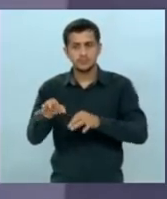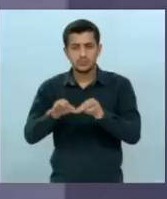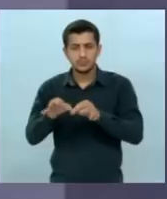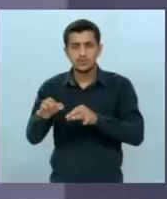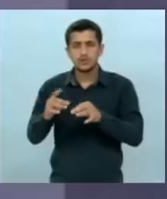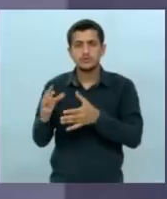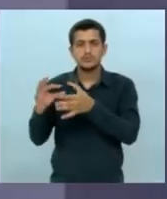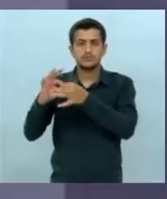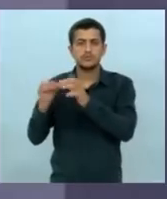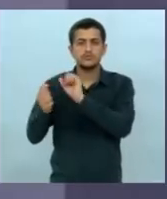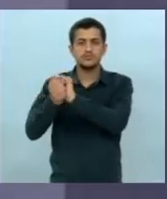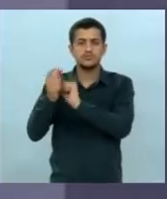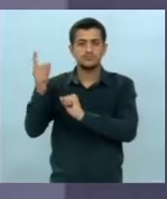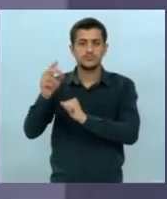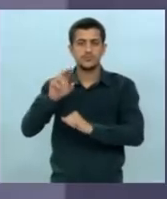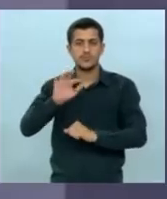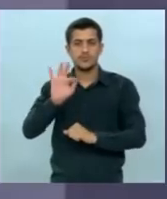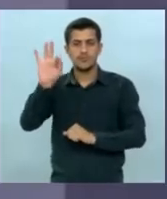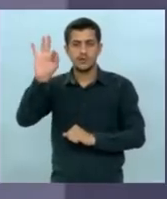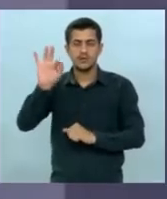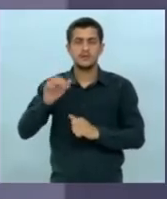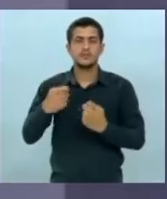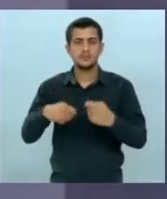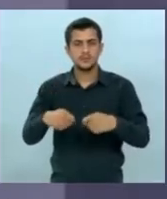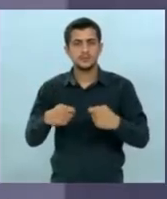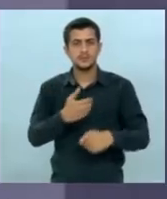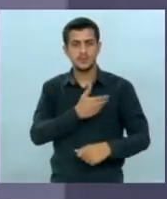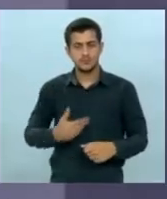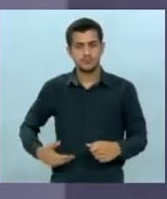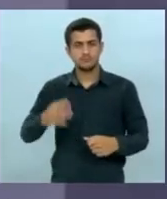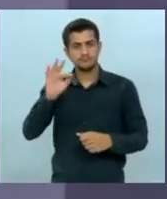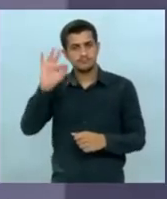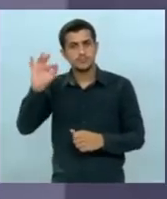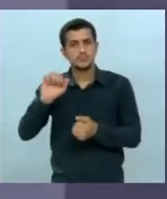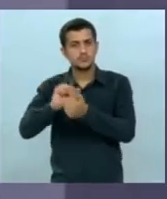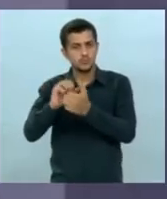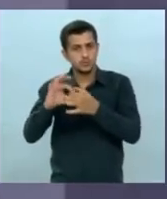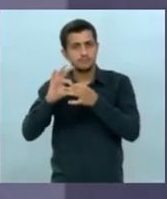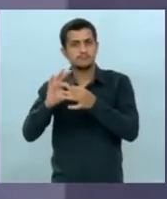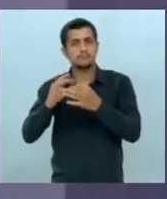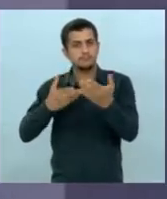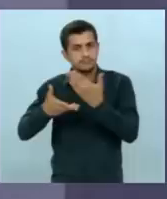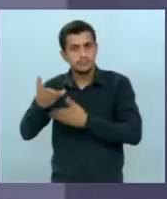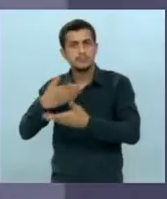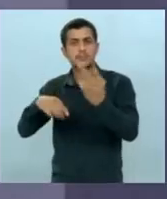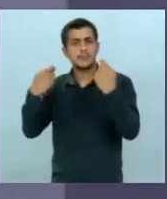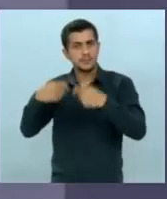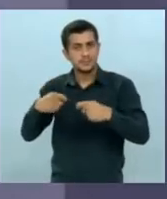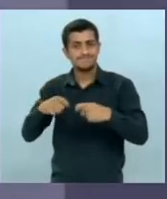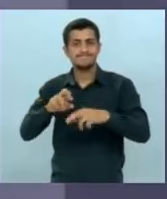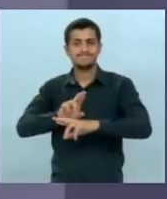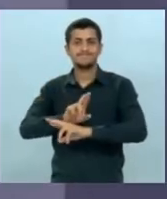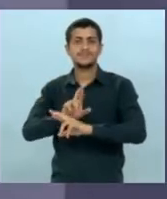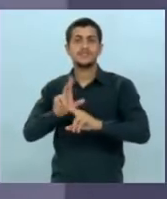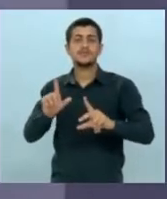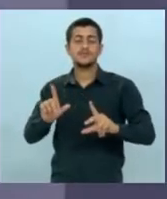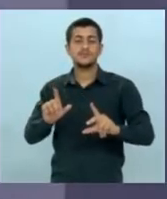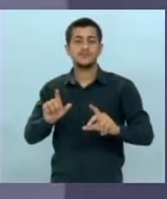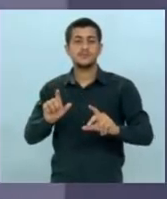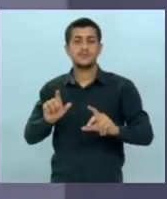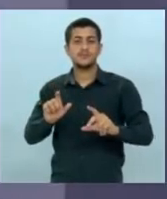com a União Federal não tem dúvida nenhuma essa parceria tem que existir e será cumprida diferentemente das